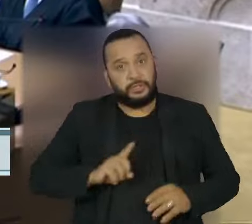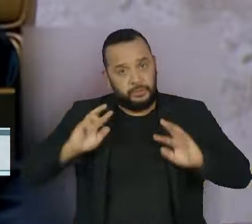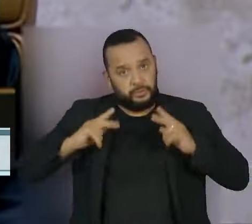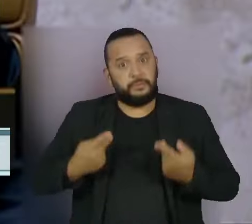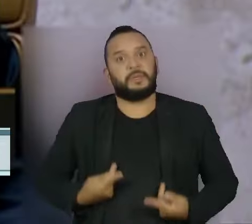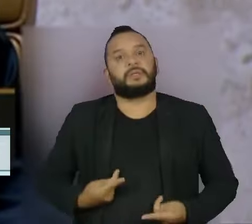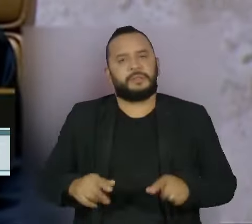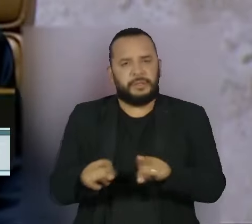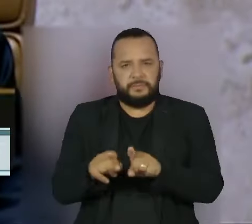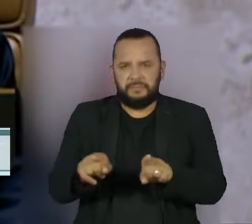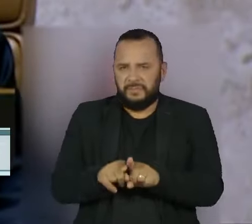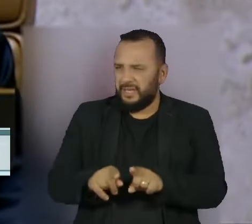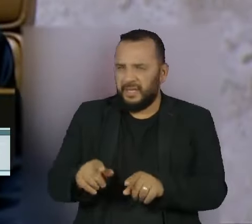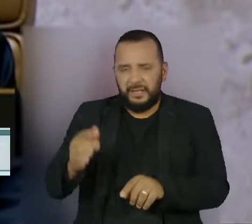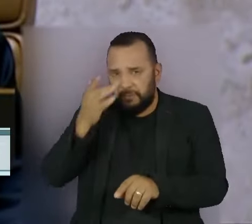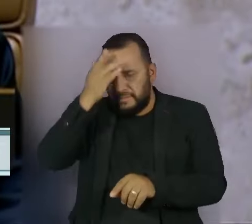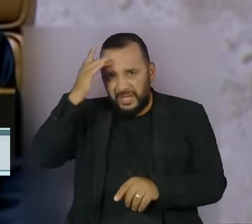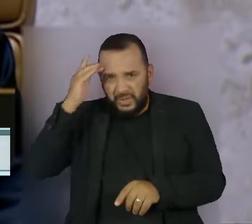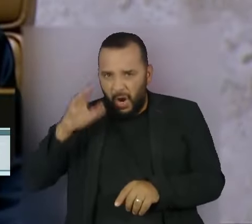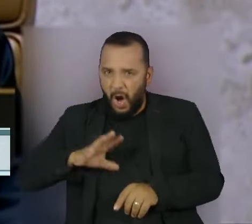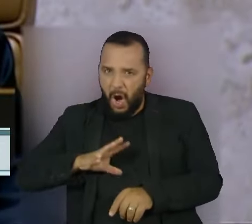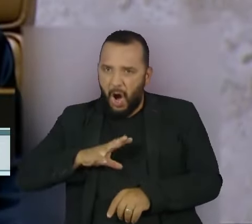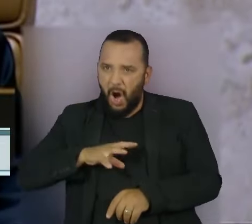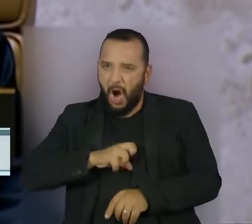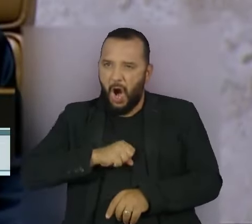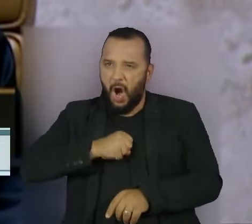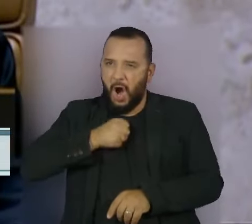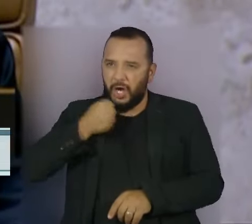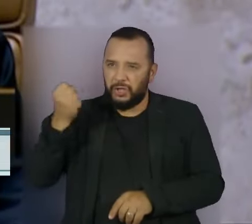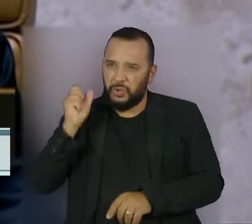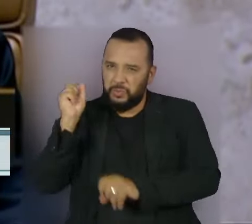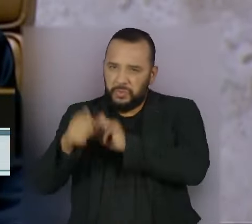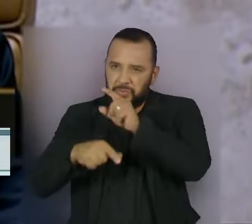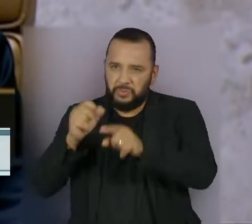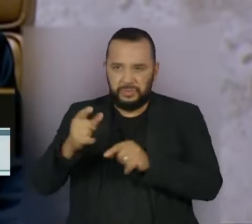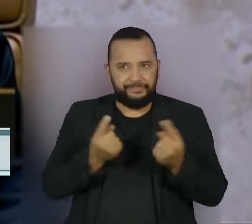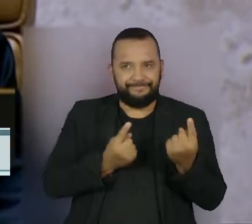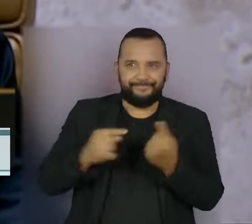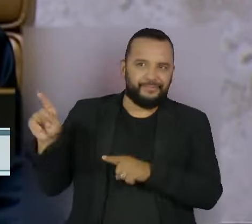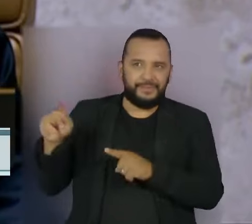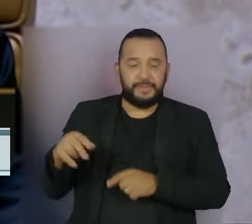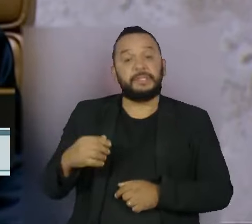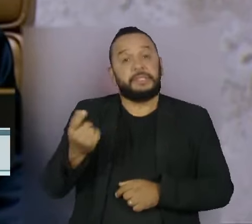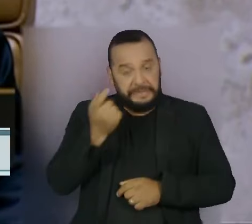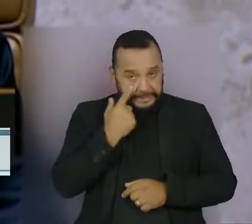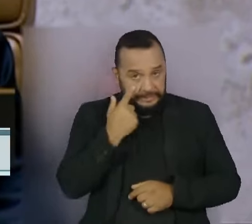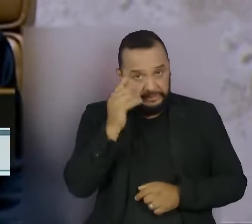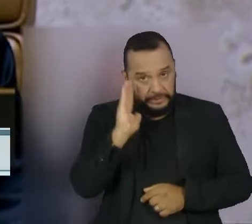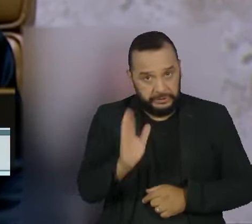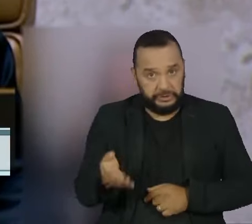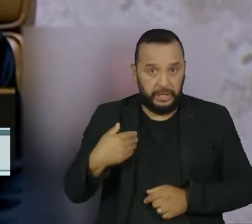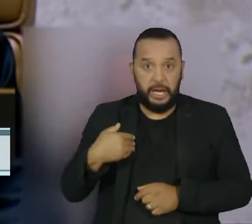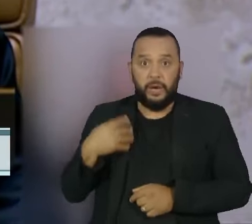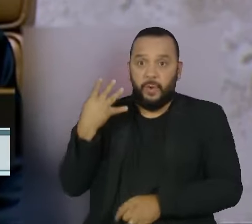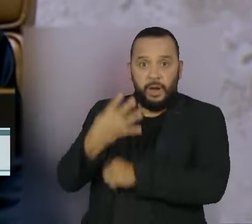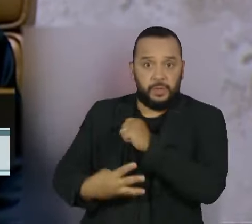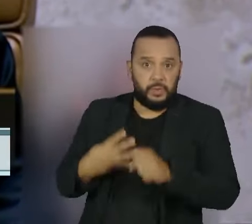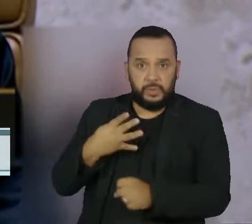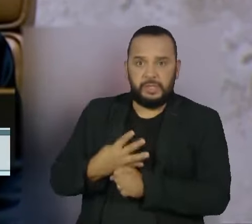ódio. Vocês sentiram na pele o peso do ódio que se abateu sobre o Brasil nesses últimos anos.